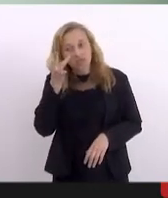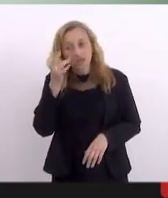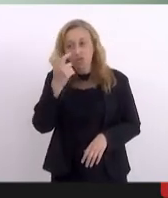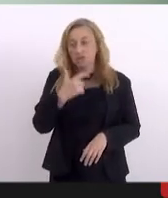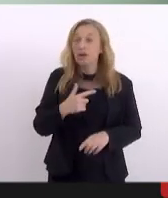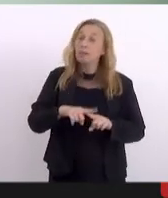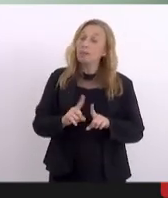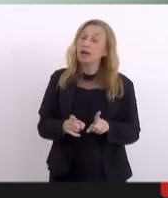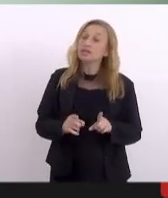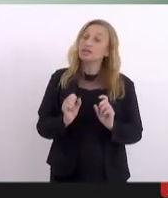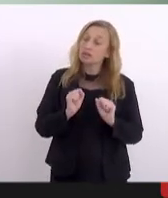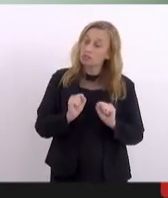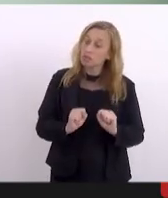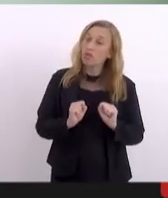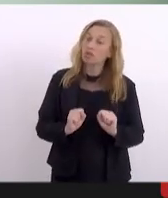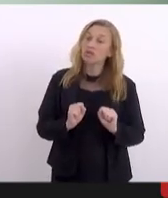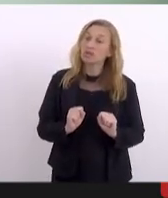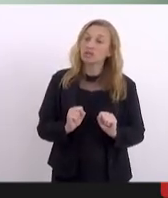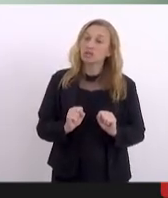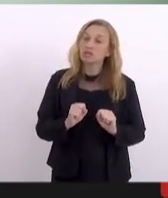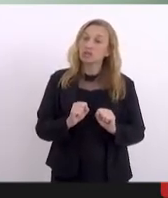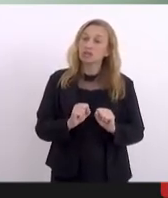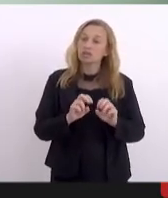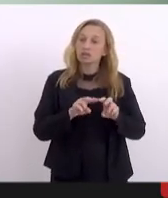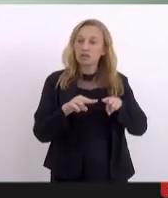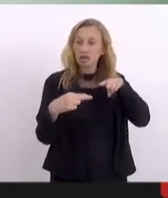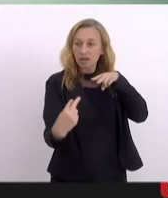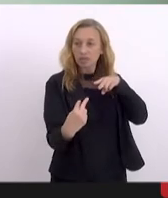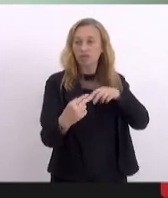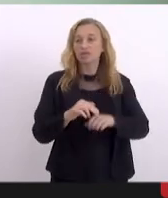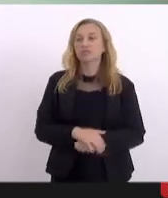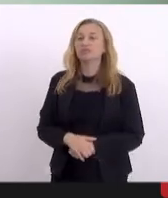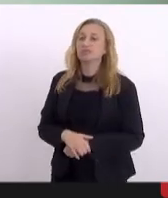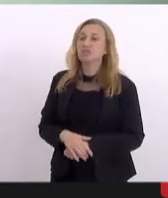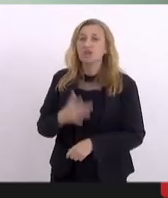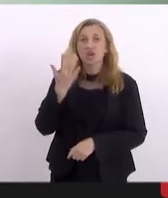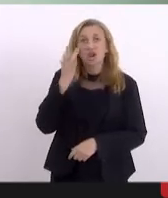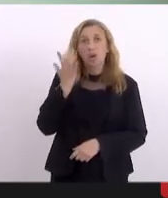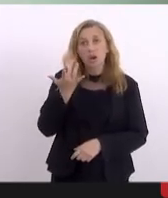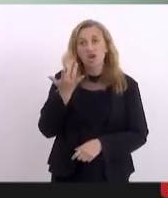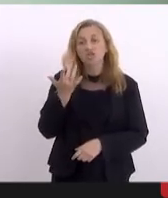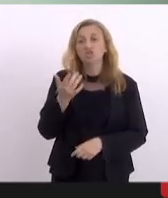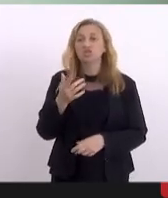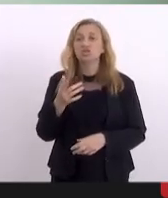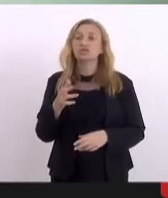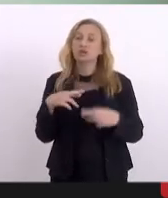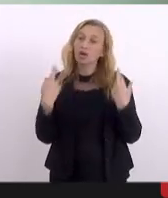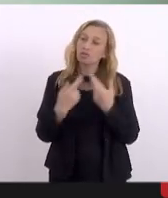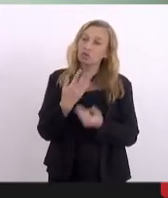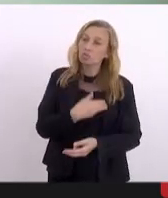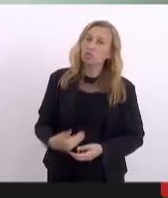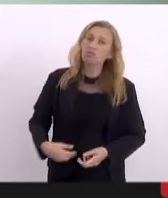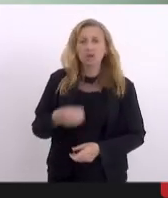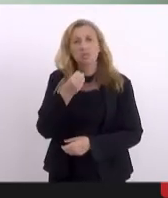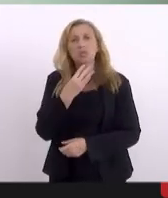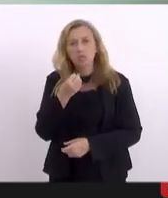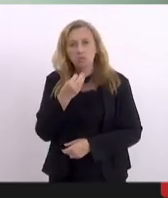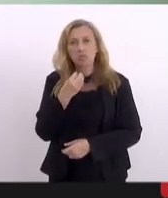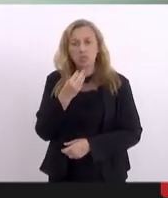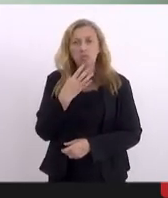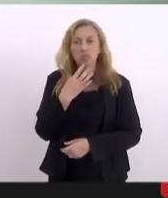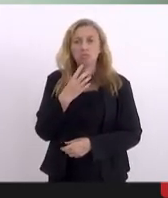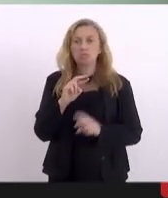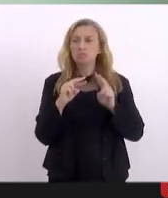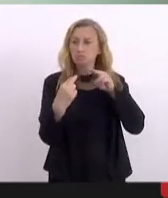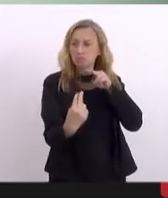possa, então, fazer por questão remota. Que eu acho que na audiência pública até dá certo. Não acho que seja ruim,